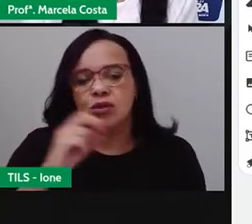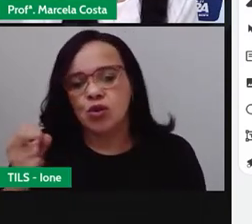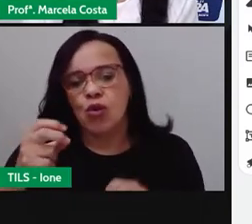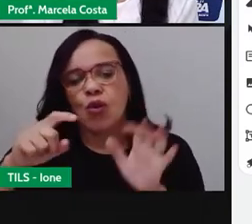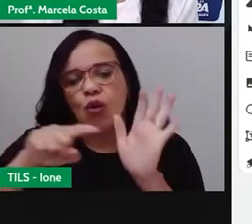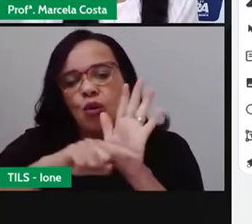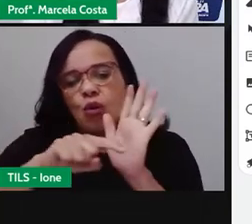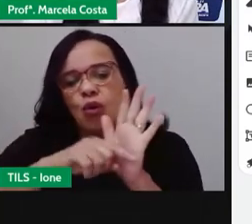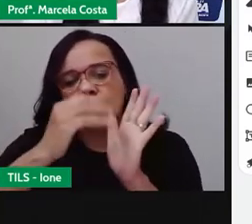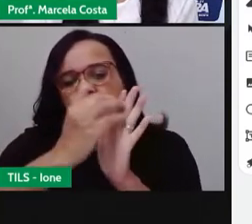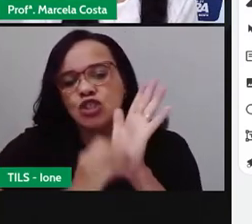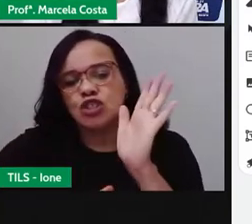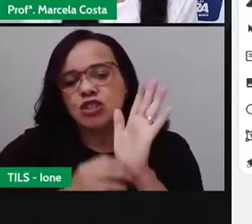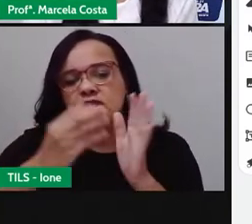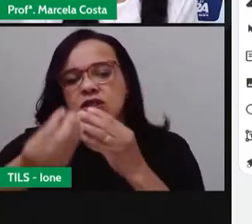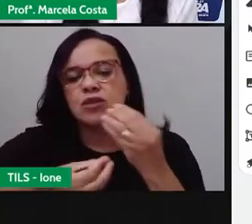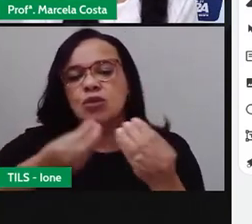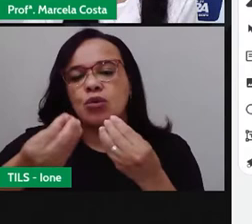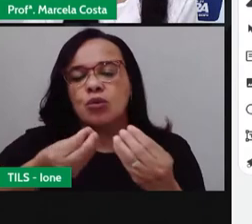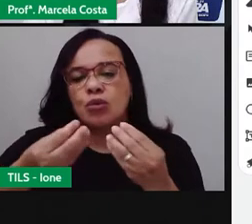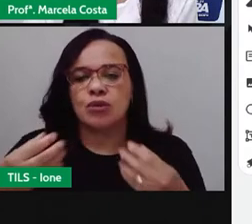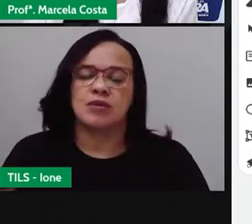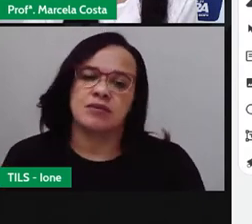dois menos dois,